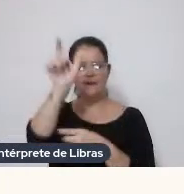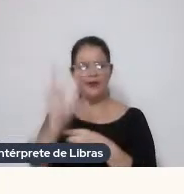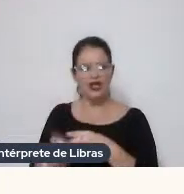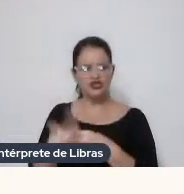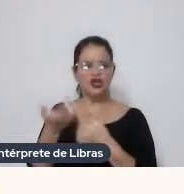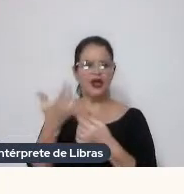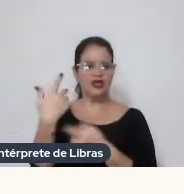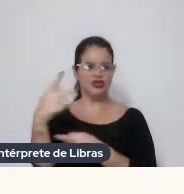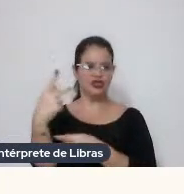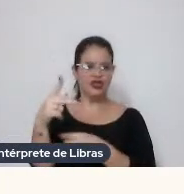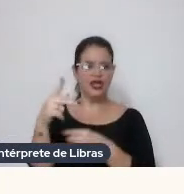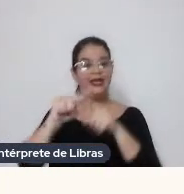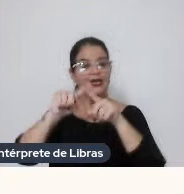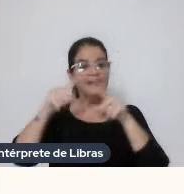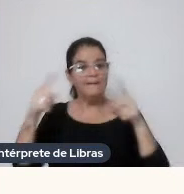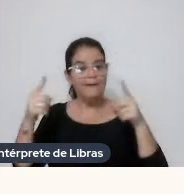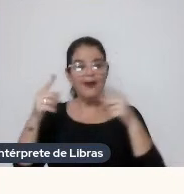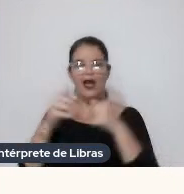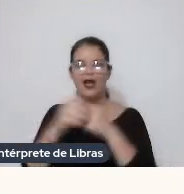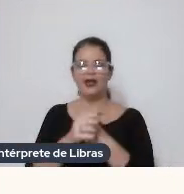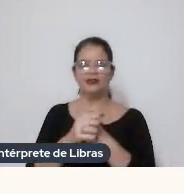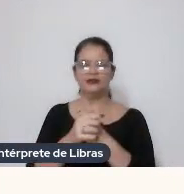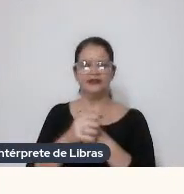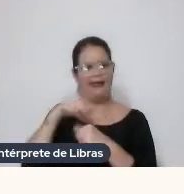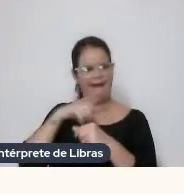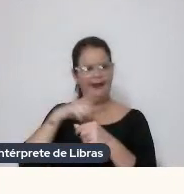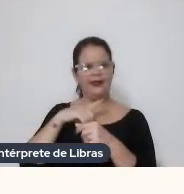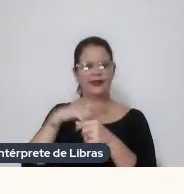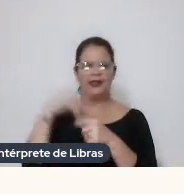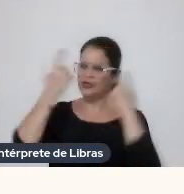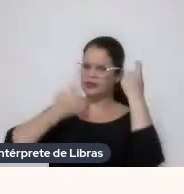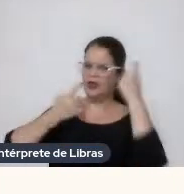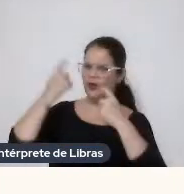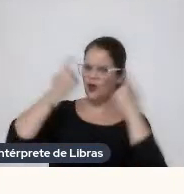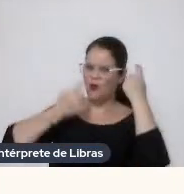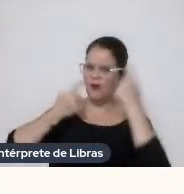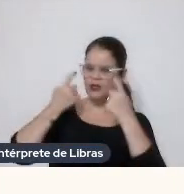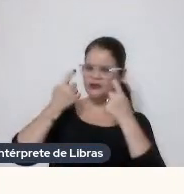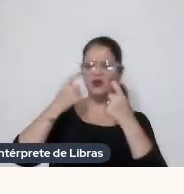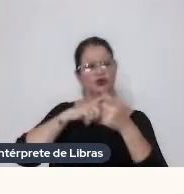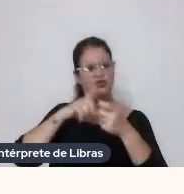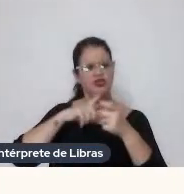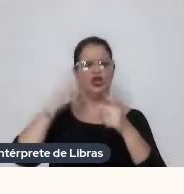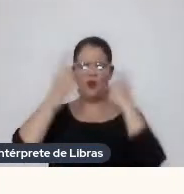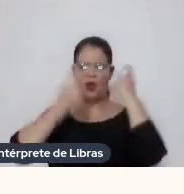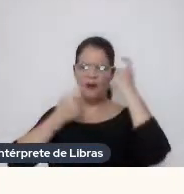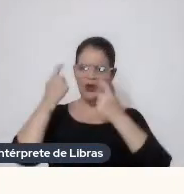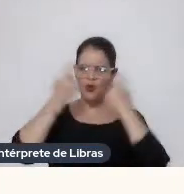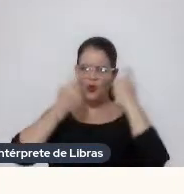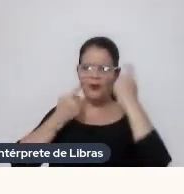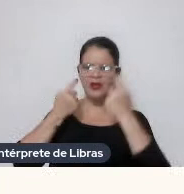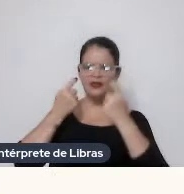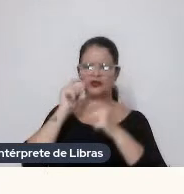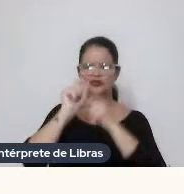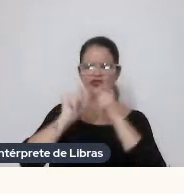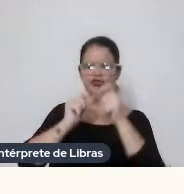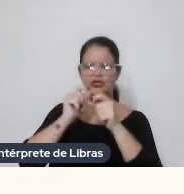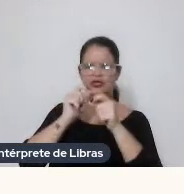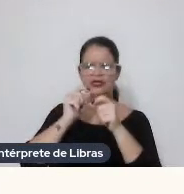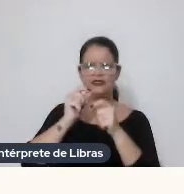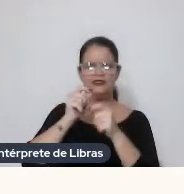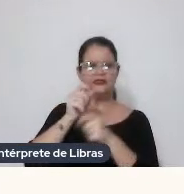dele Mas ele tem essa preocupação E tinha uma preocupação Inclusive de ser um filme Que